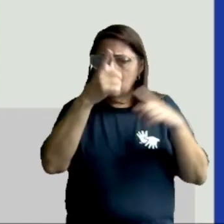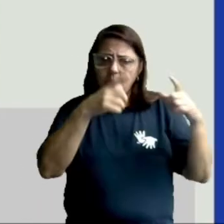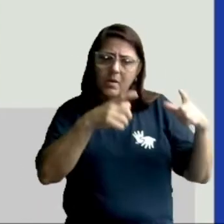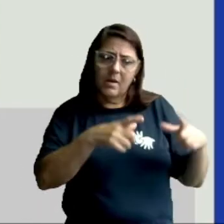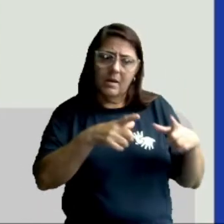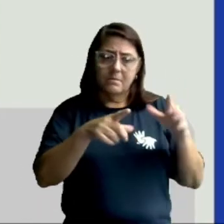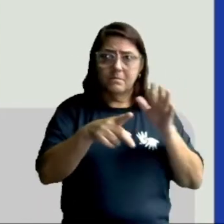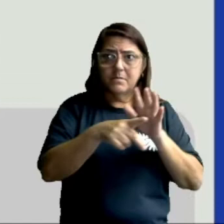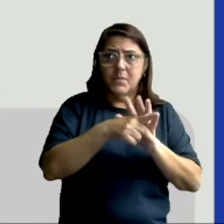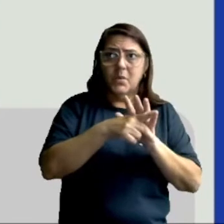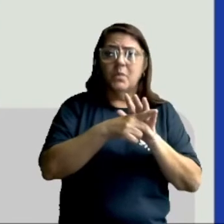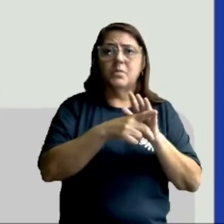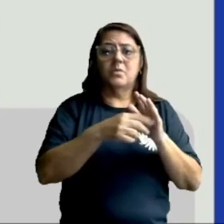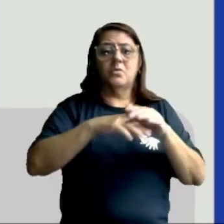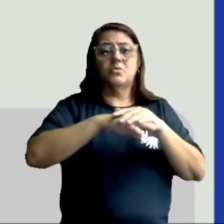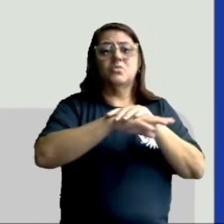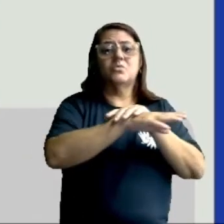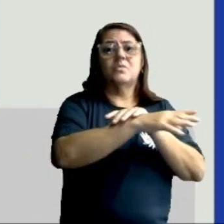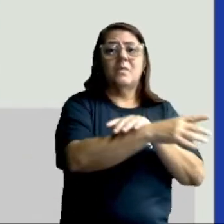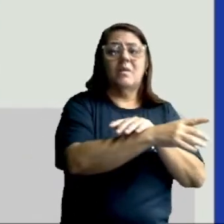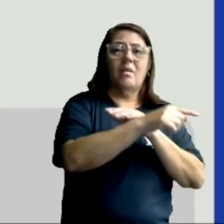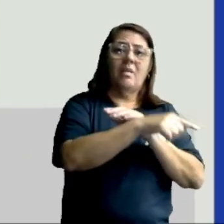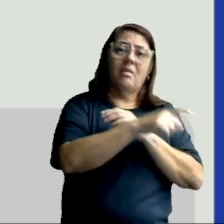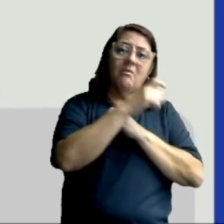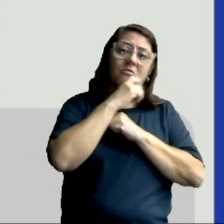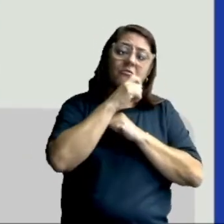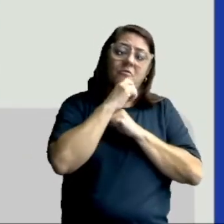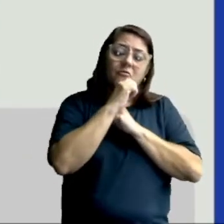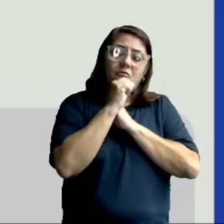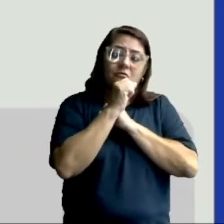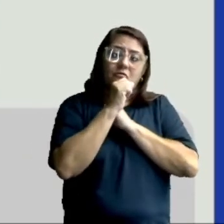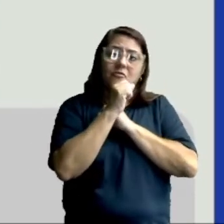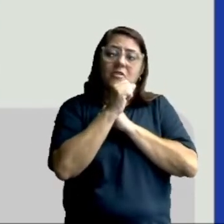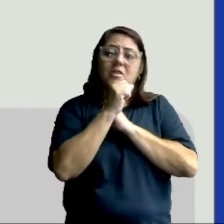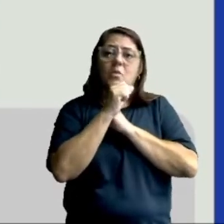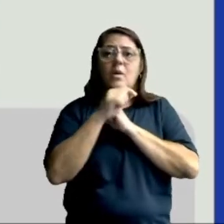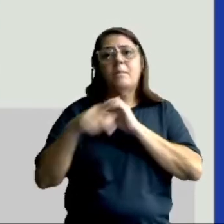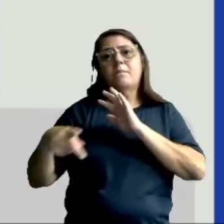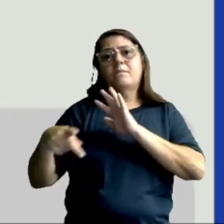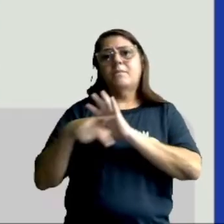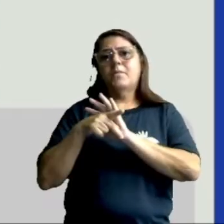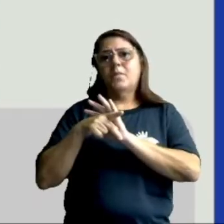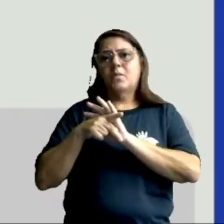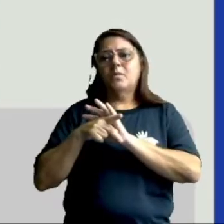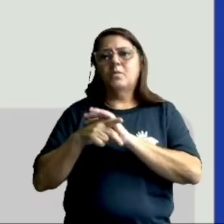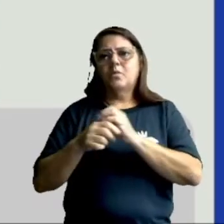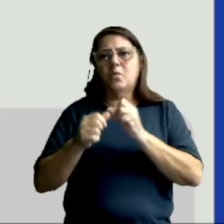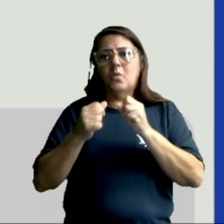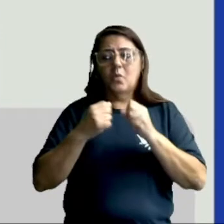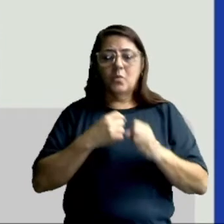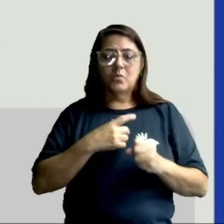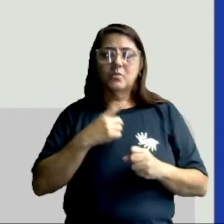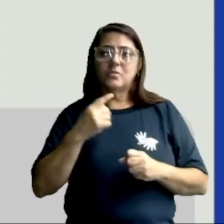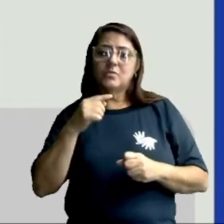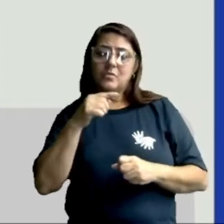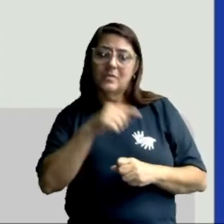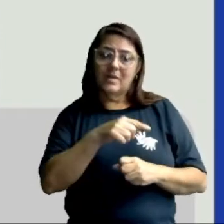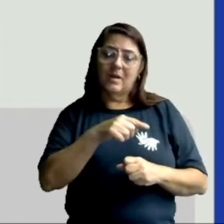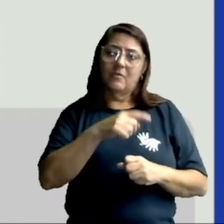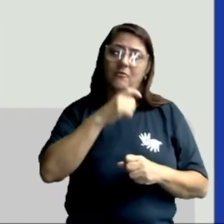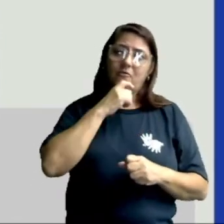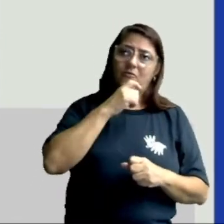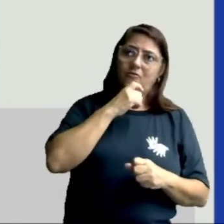onde está cheio de neve. Está vendo? Essa planta, ela resiste a esse local.